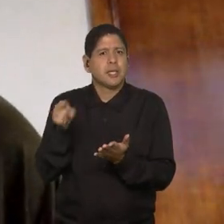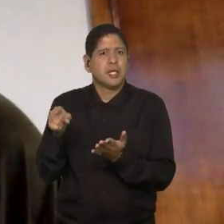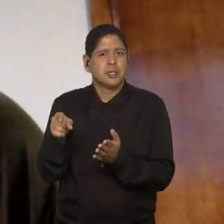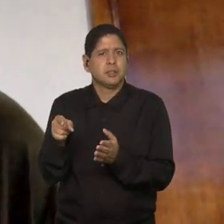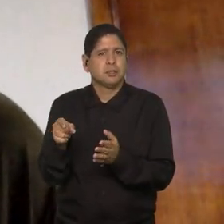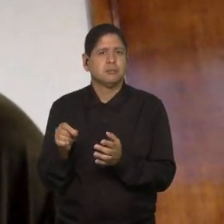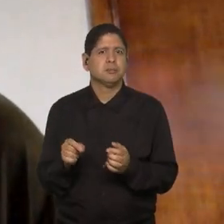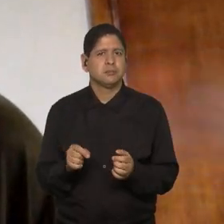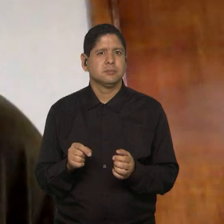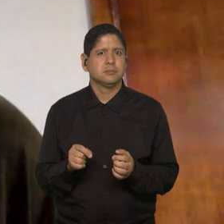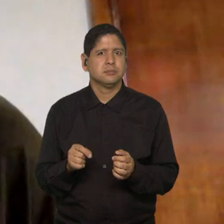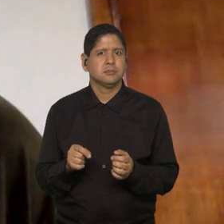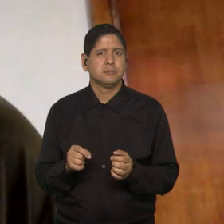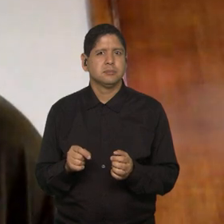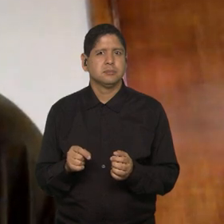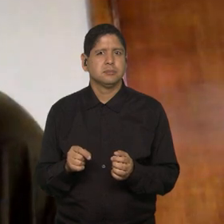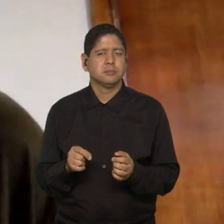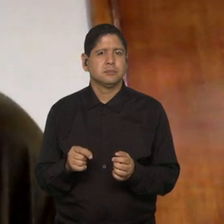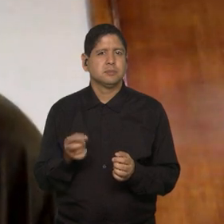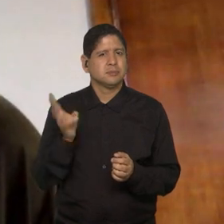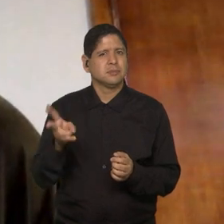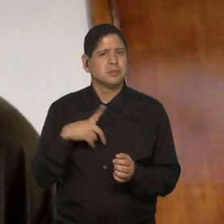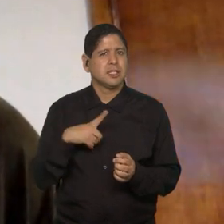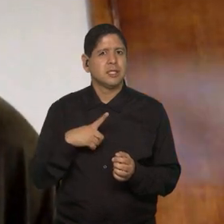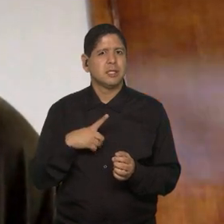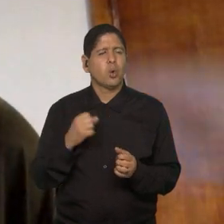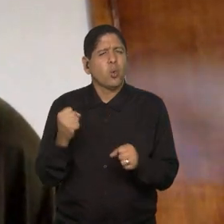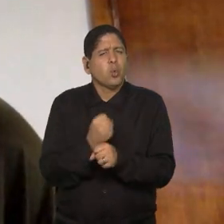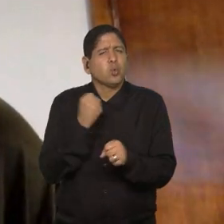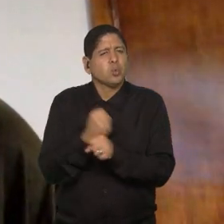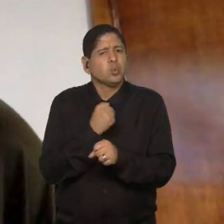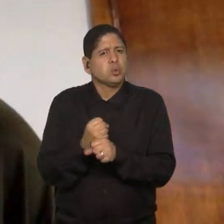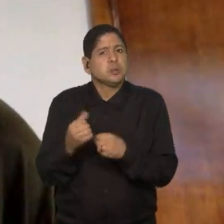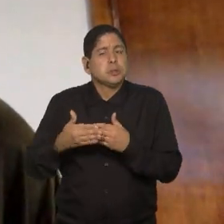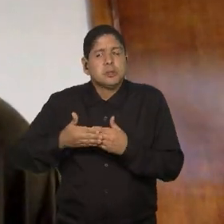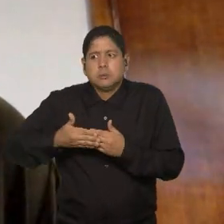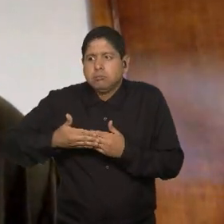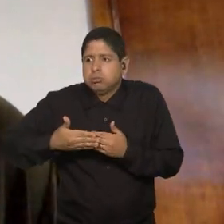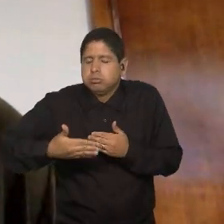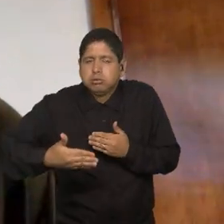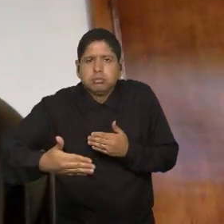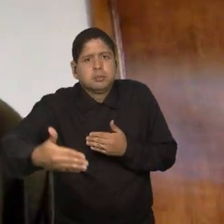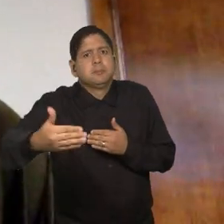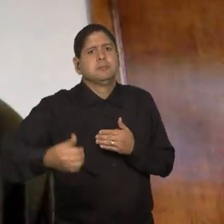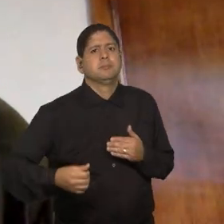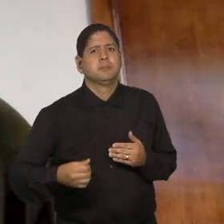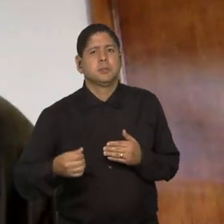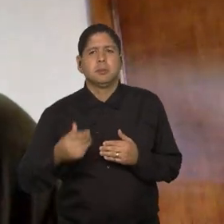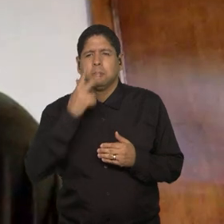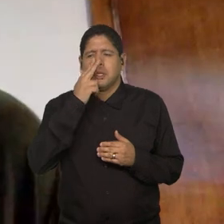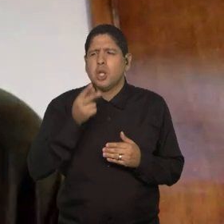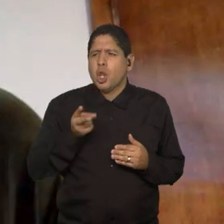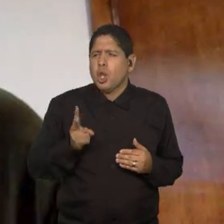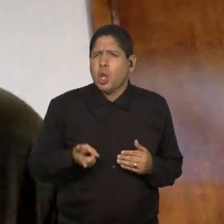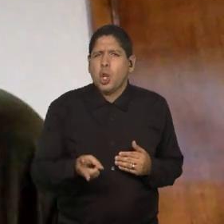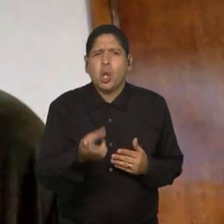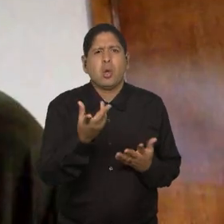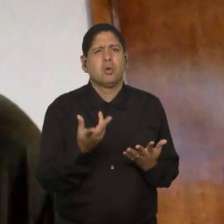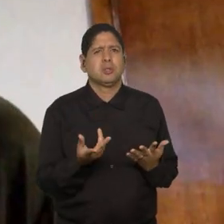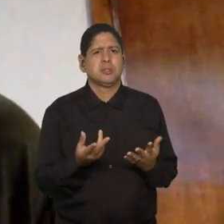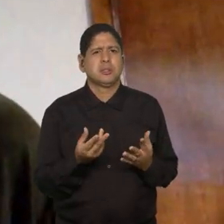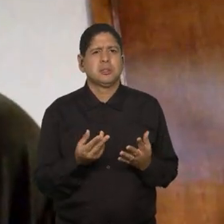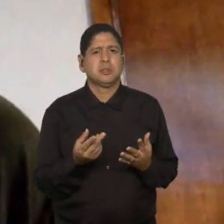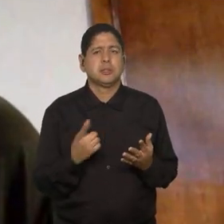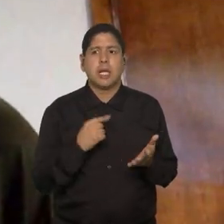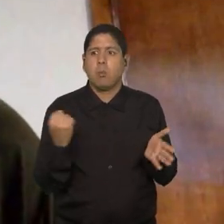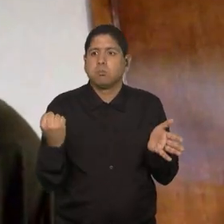construção, né? E tão dura e longa, e com grandes